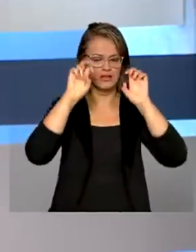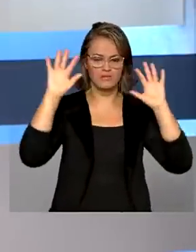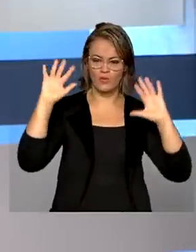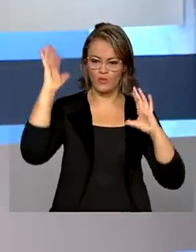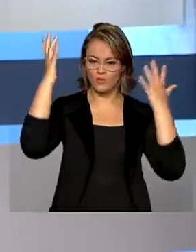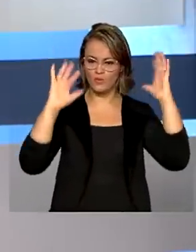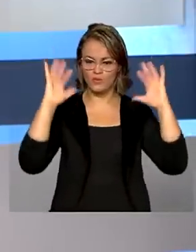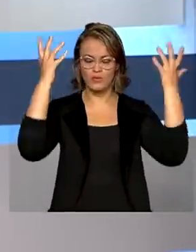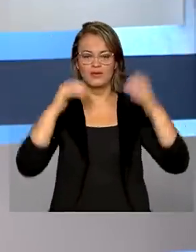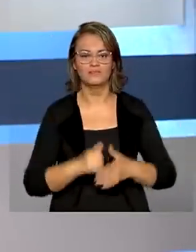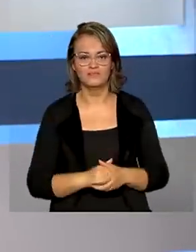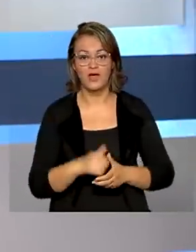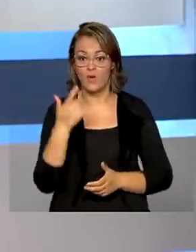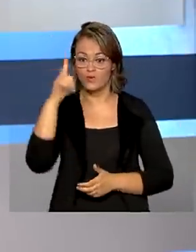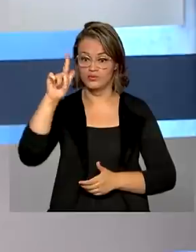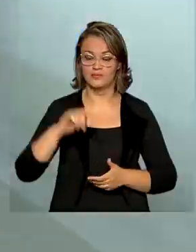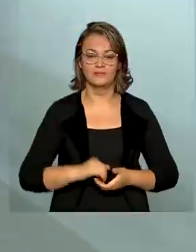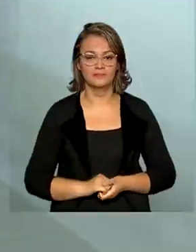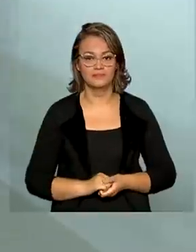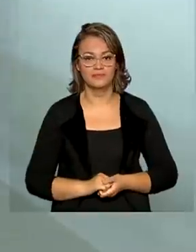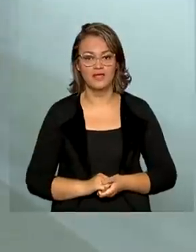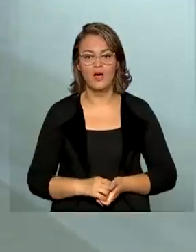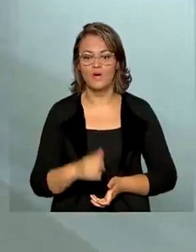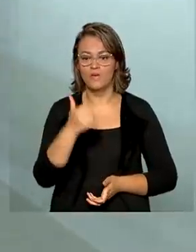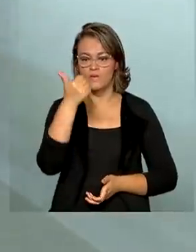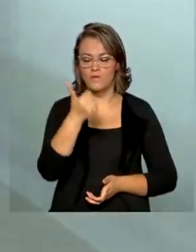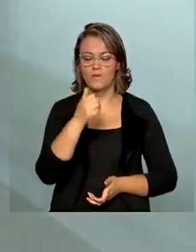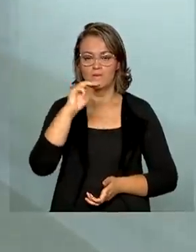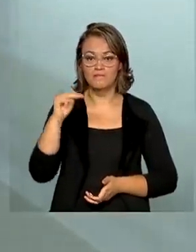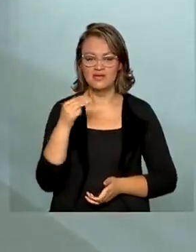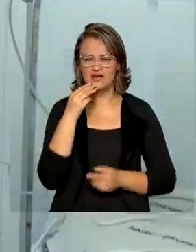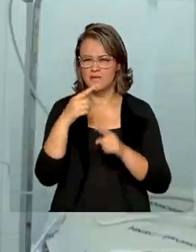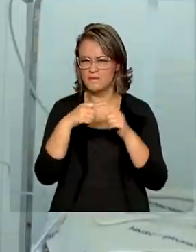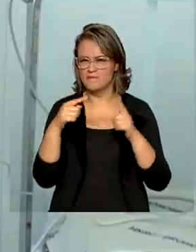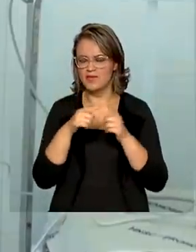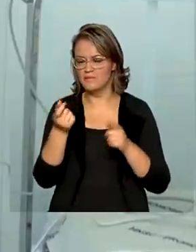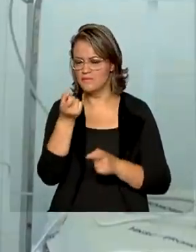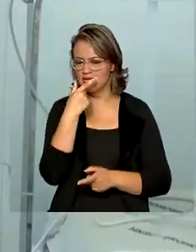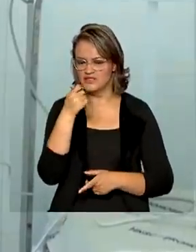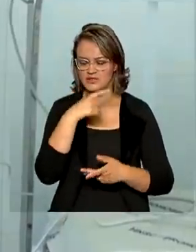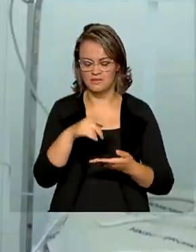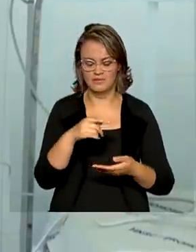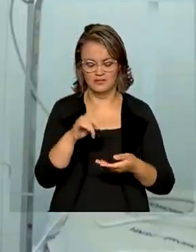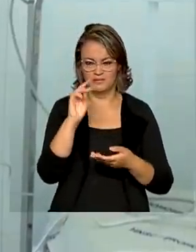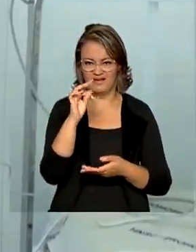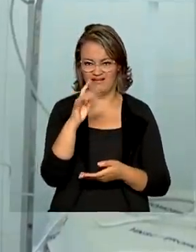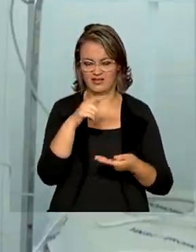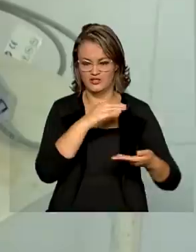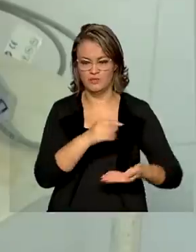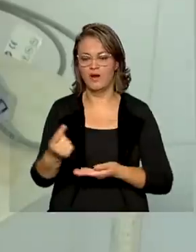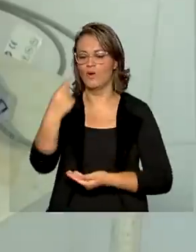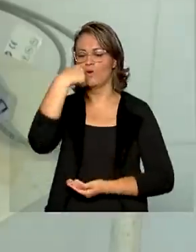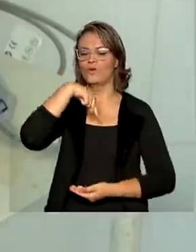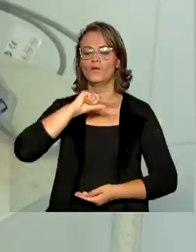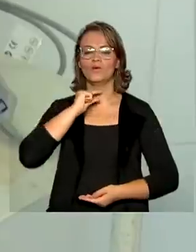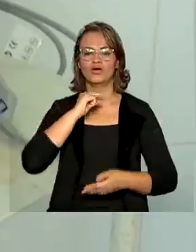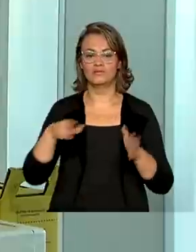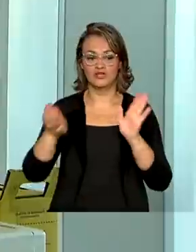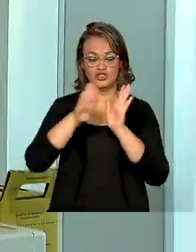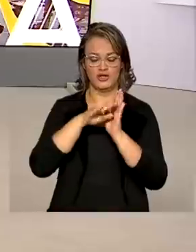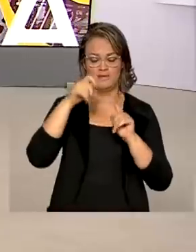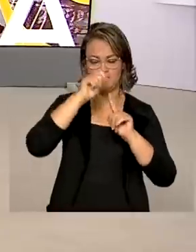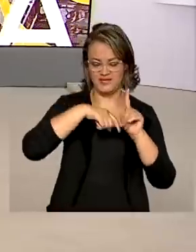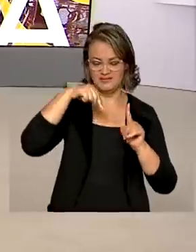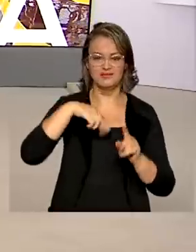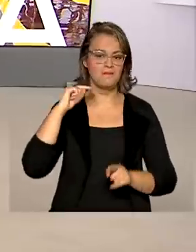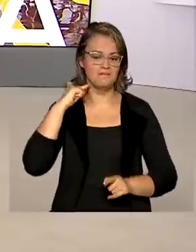climáticas. E veja também, mais de um milhão e meio de medicamentos para kit intubação chega ao Brasil até maio.